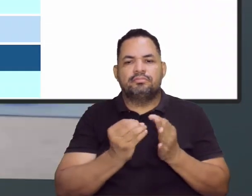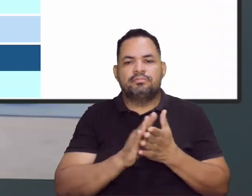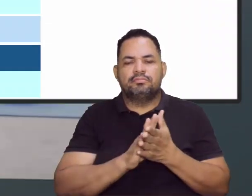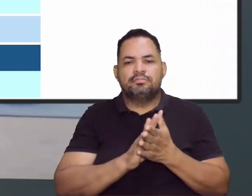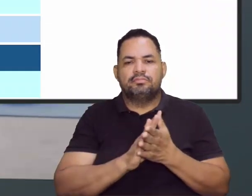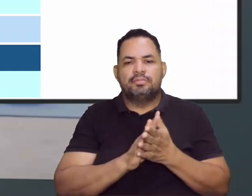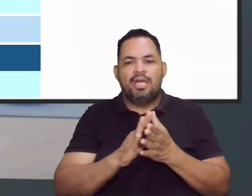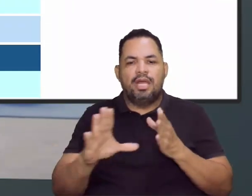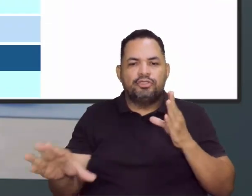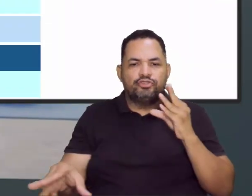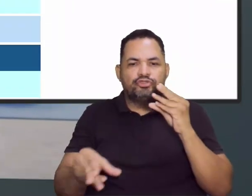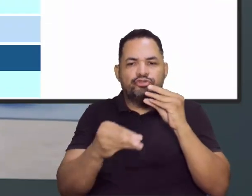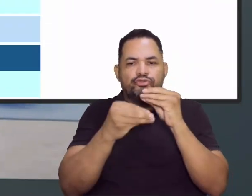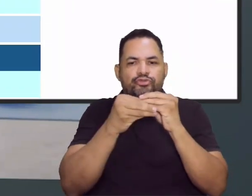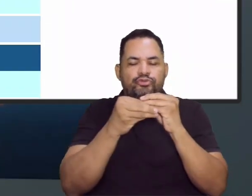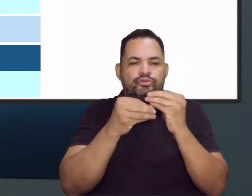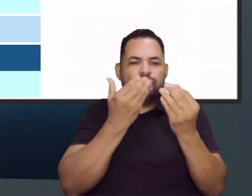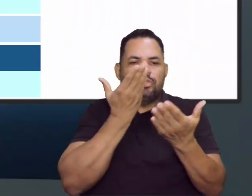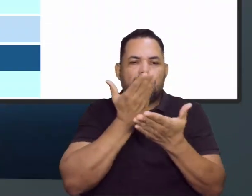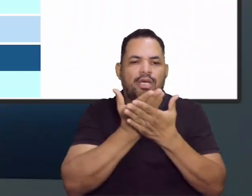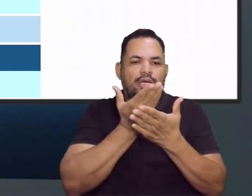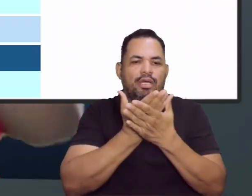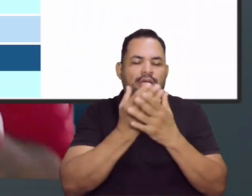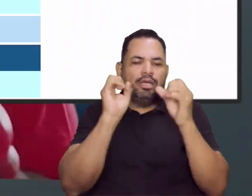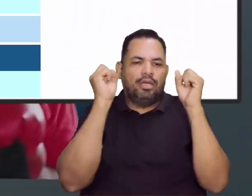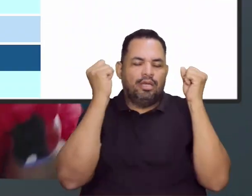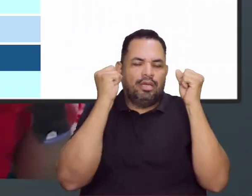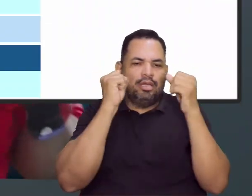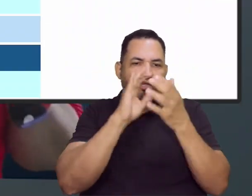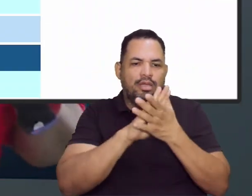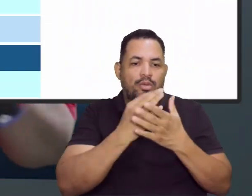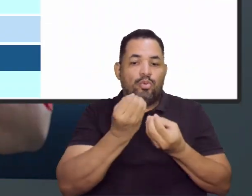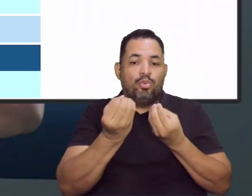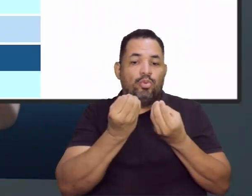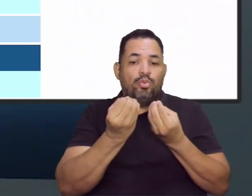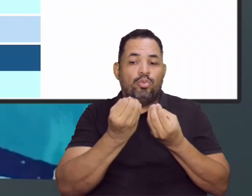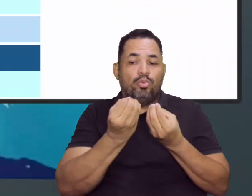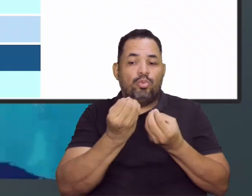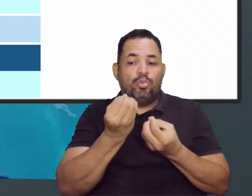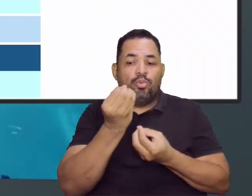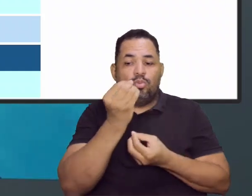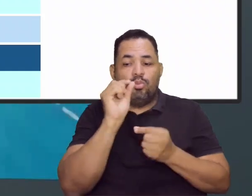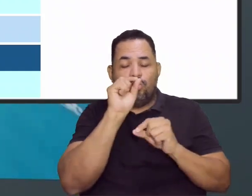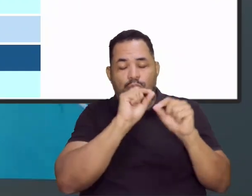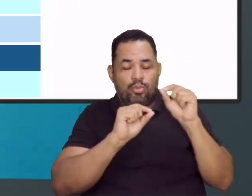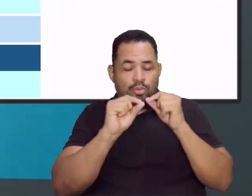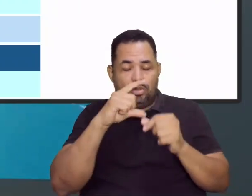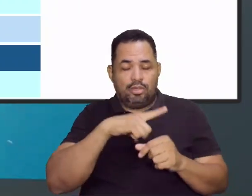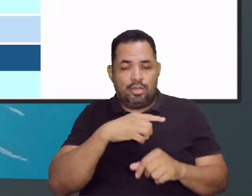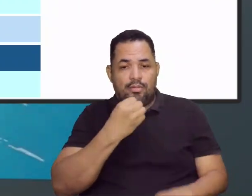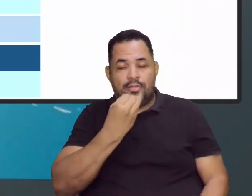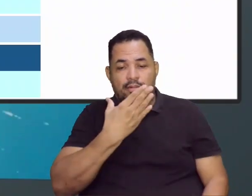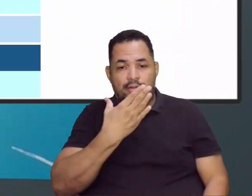aulas, né, das aulas de educação física aí, os benefícios dos jogos, eu posso, por exemplo, trazer para você